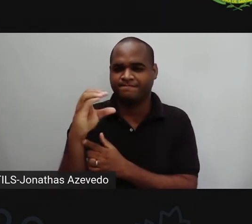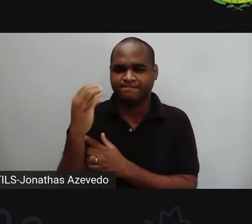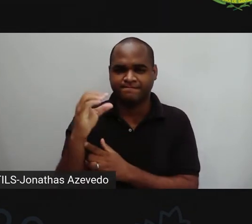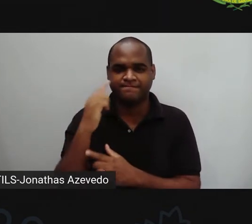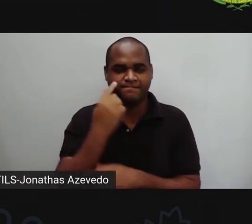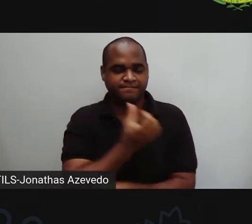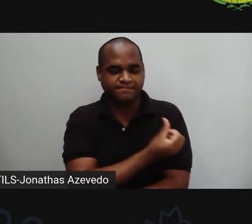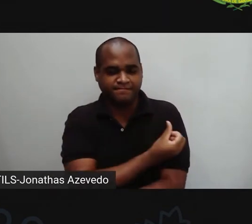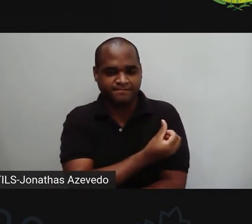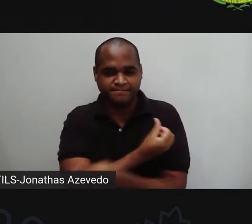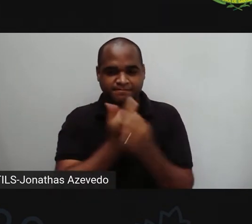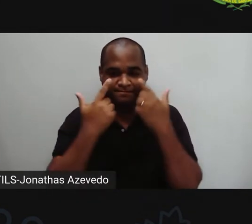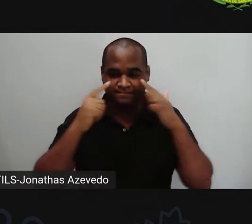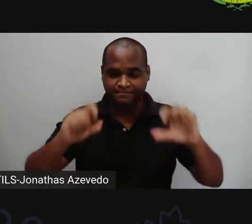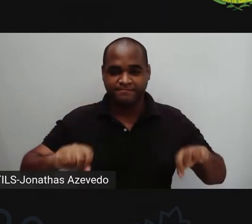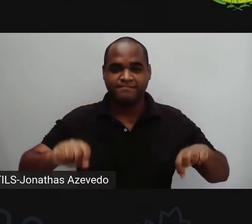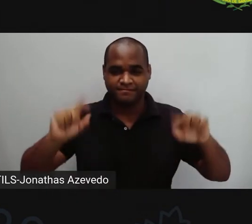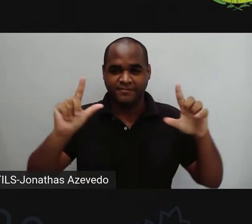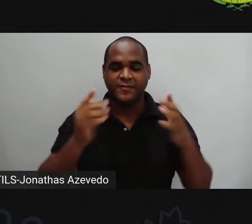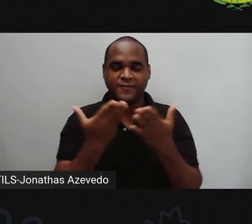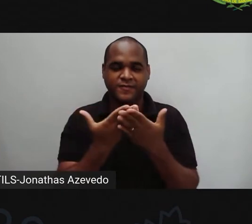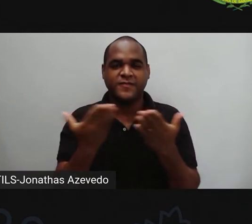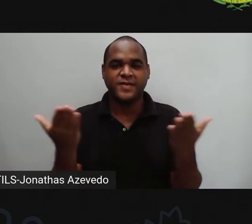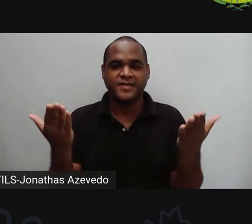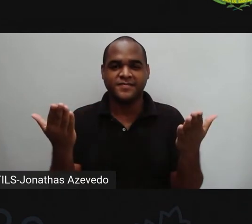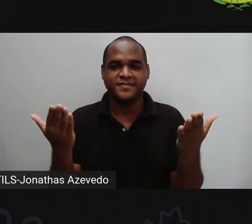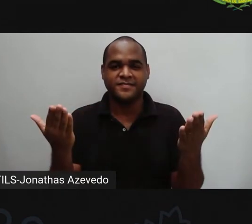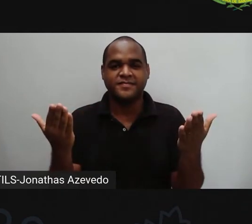sexto ano. Vou colocar minha apresentação aqui para vocês.